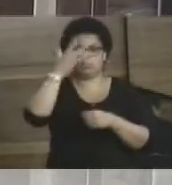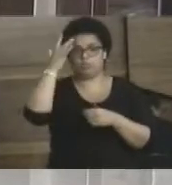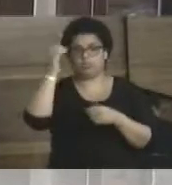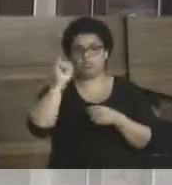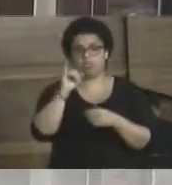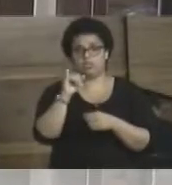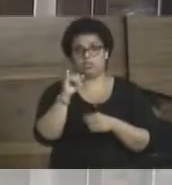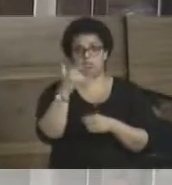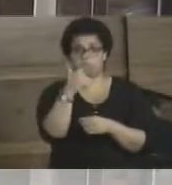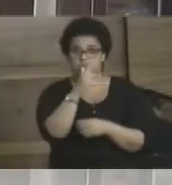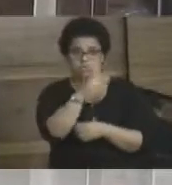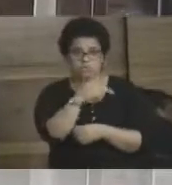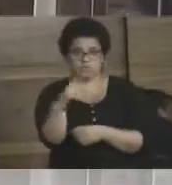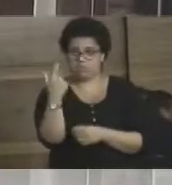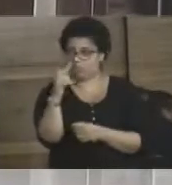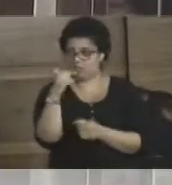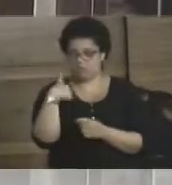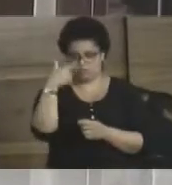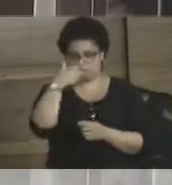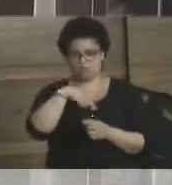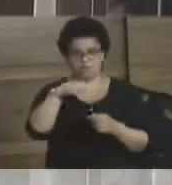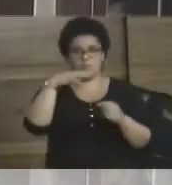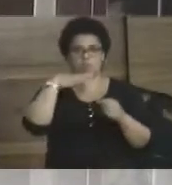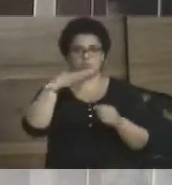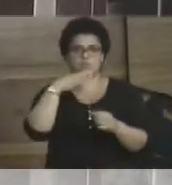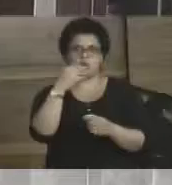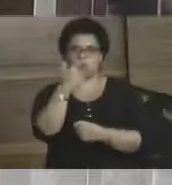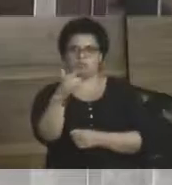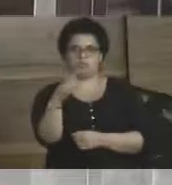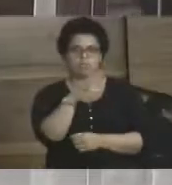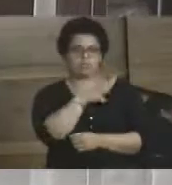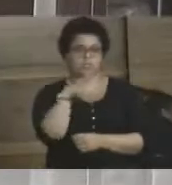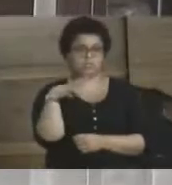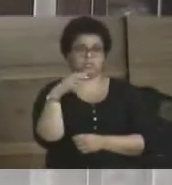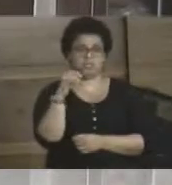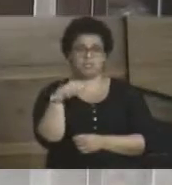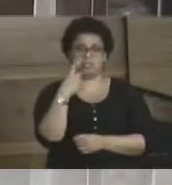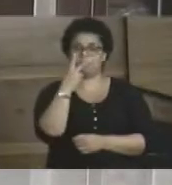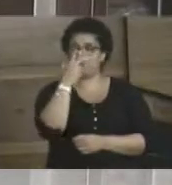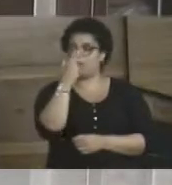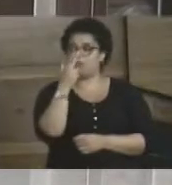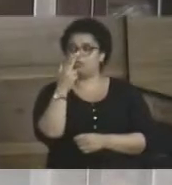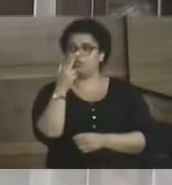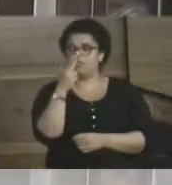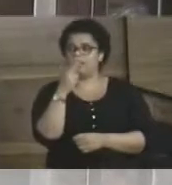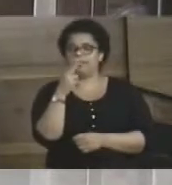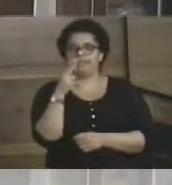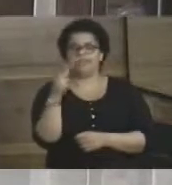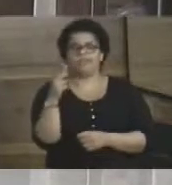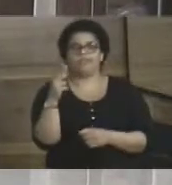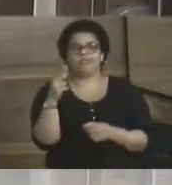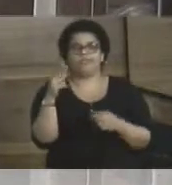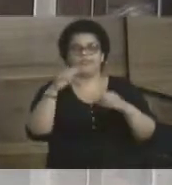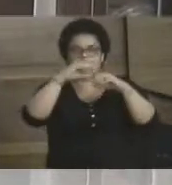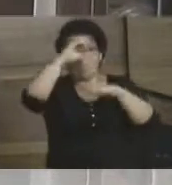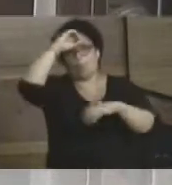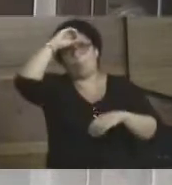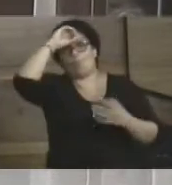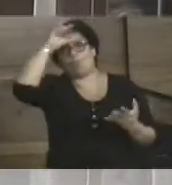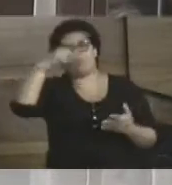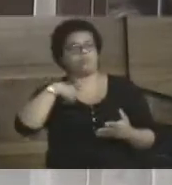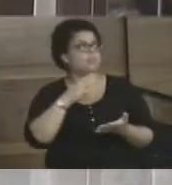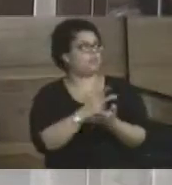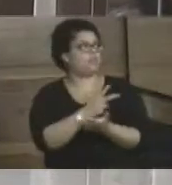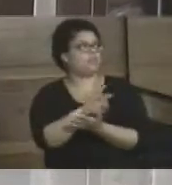cidadão. Sem professor, a gente fica, sinceramente, mãos atadas. Porque eu sei, eu sempre falei,